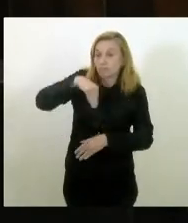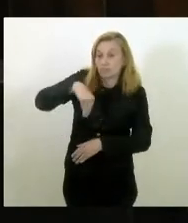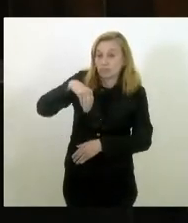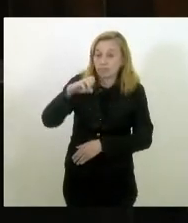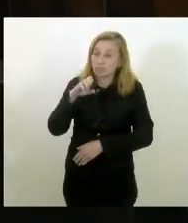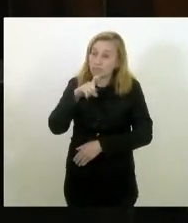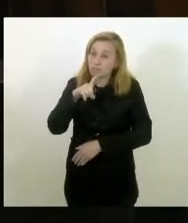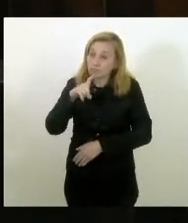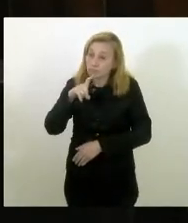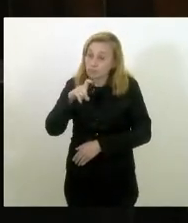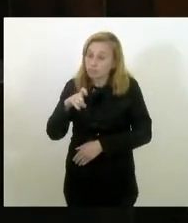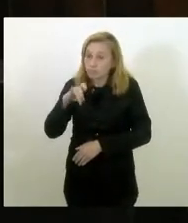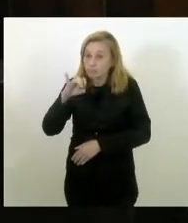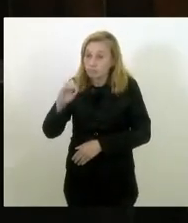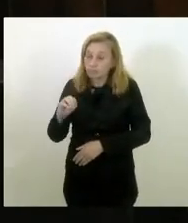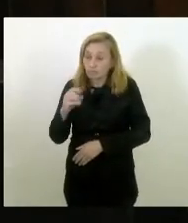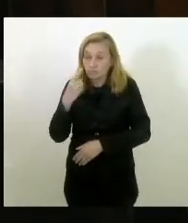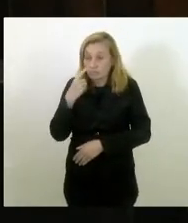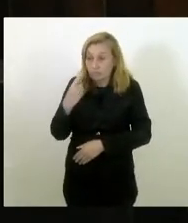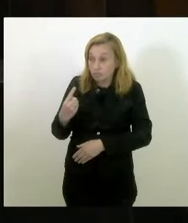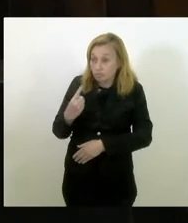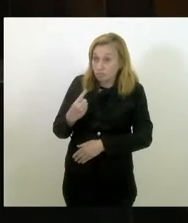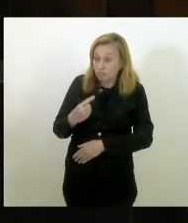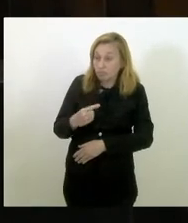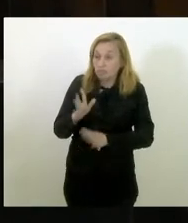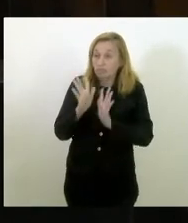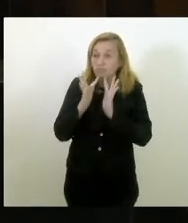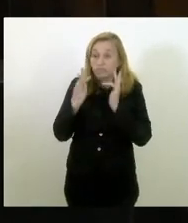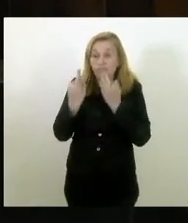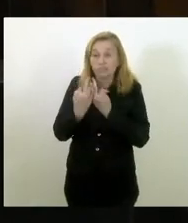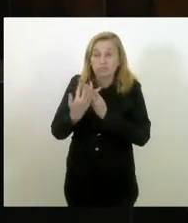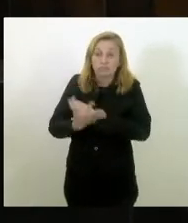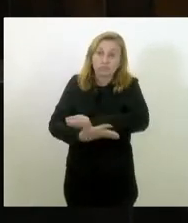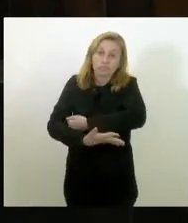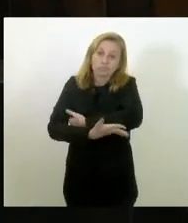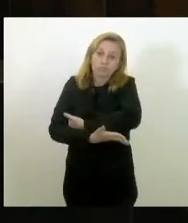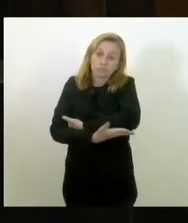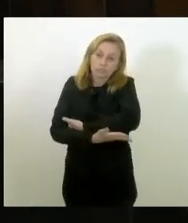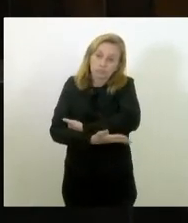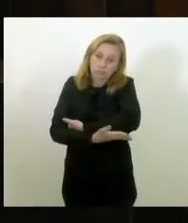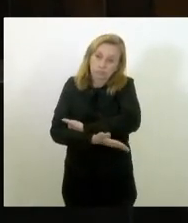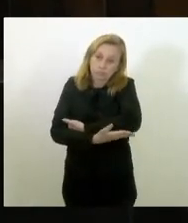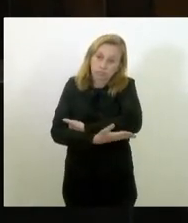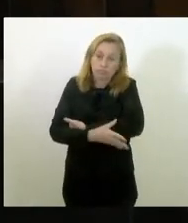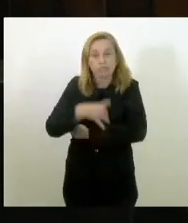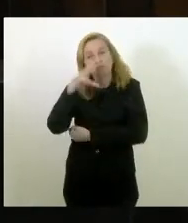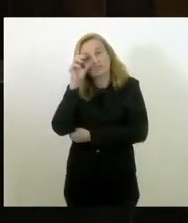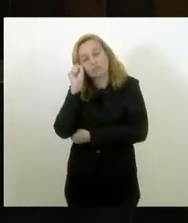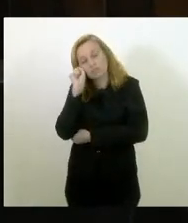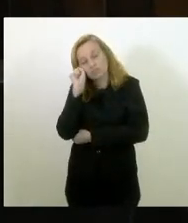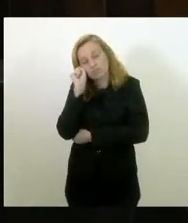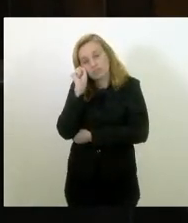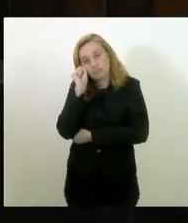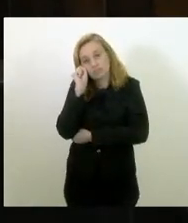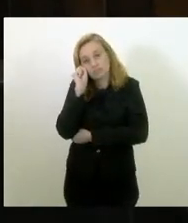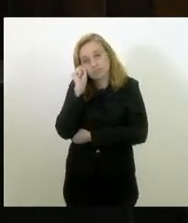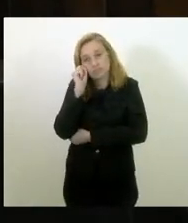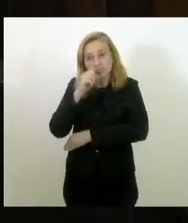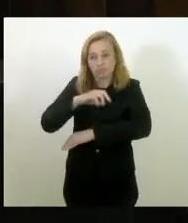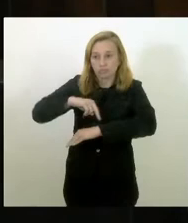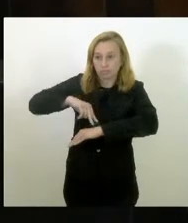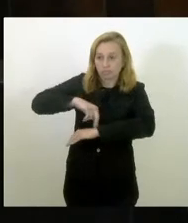quando a gente passa por ali, a gente vê famílias com crianças, com bebês, dormindo nas calçadas.